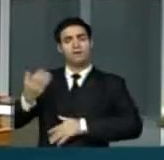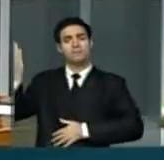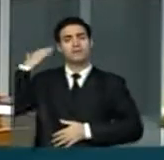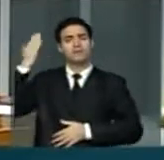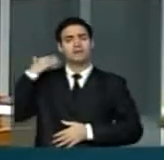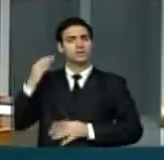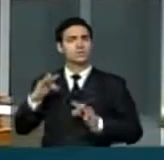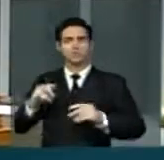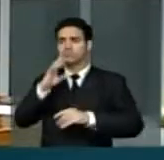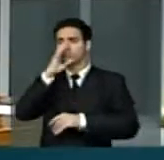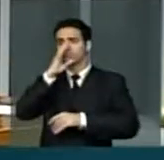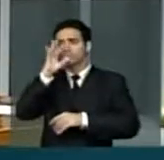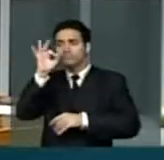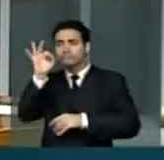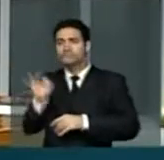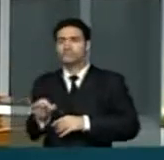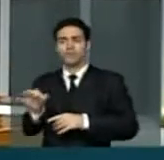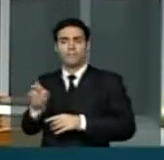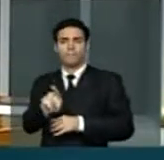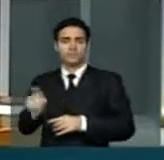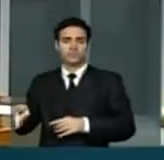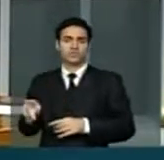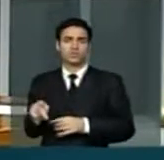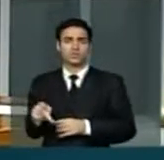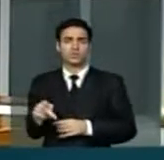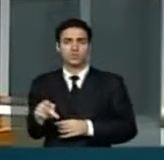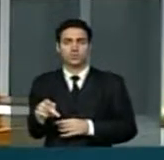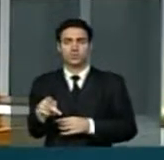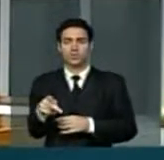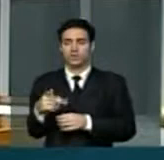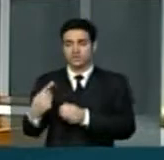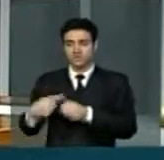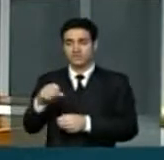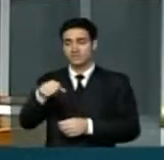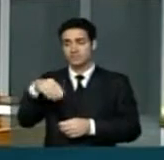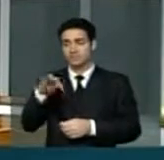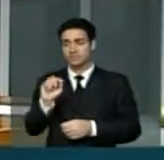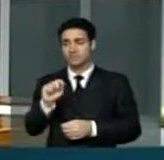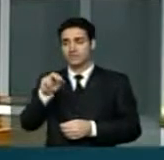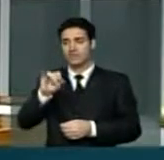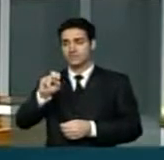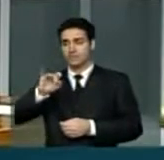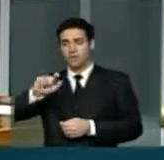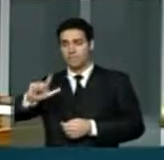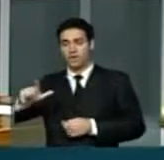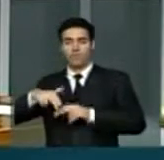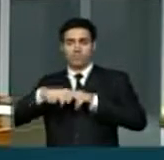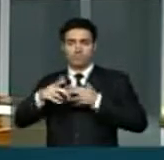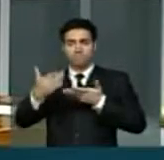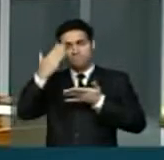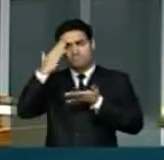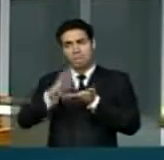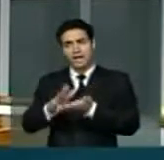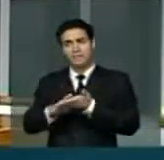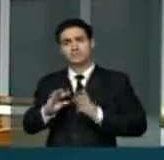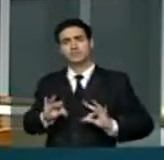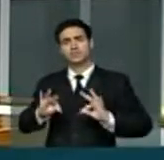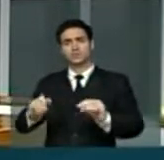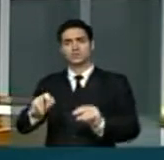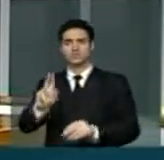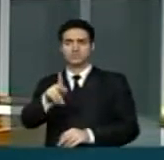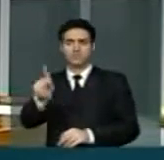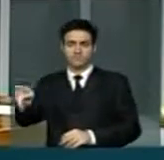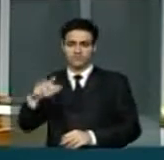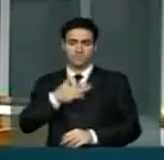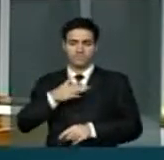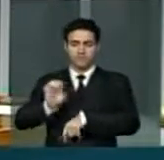que tenho pelas professoras e professores de Santa Isabel, que parabenizo a todas e a todos os professores